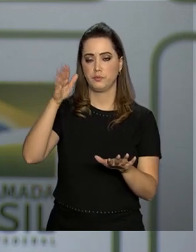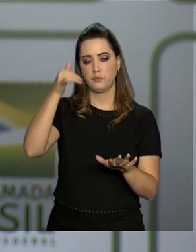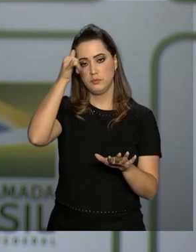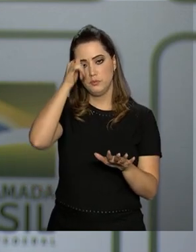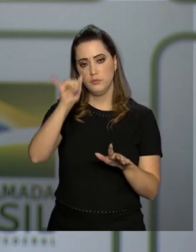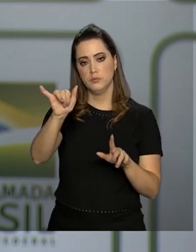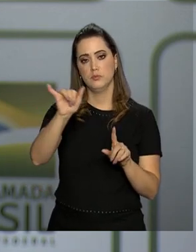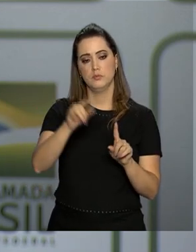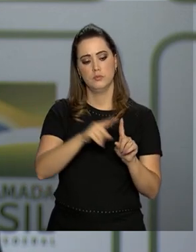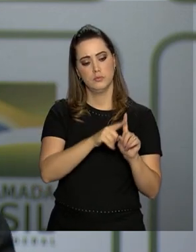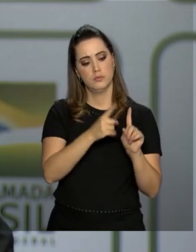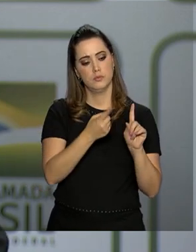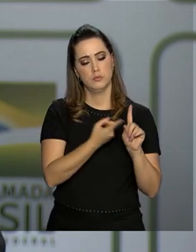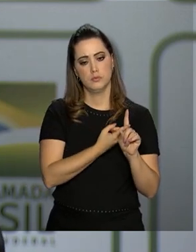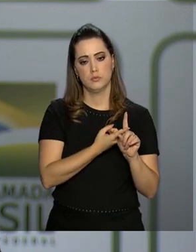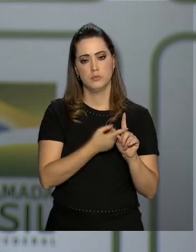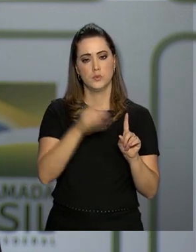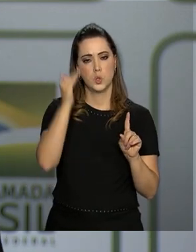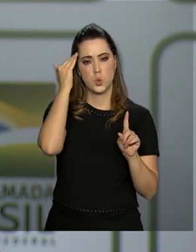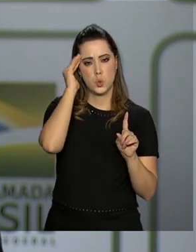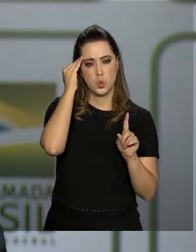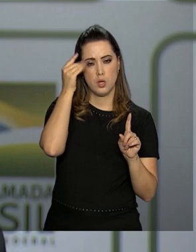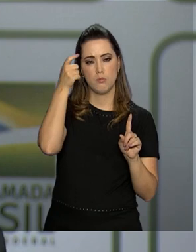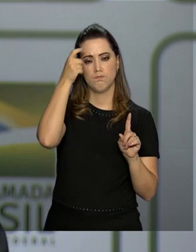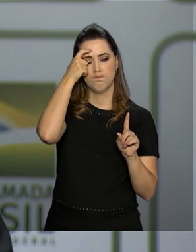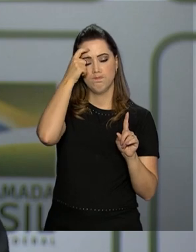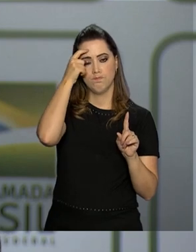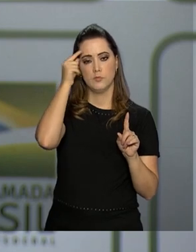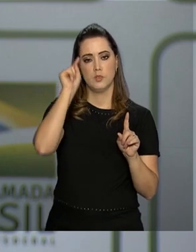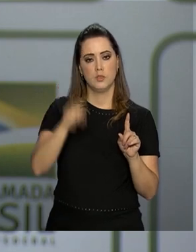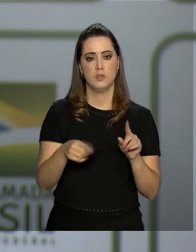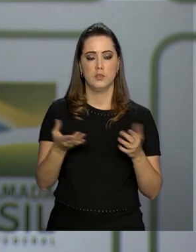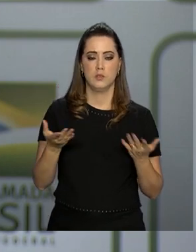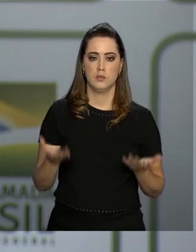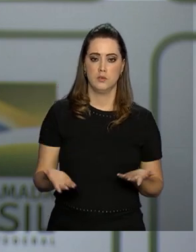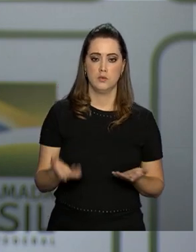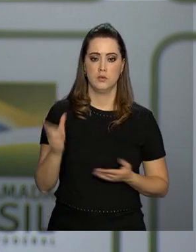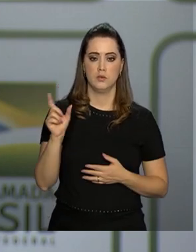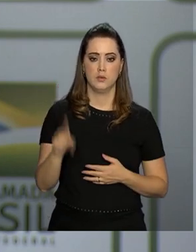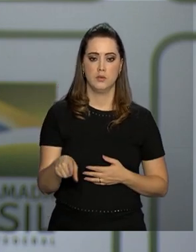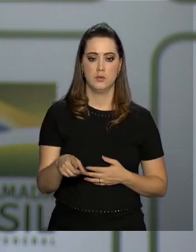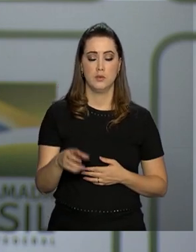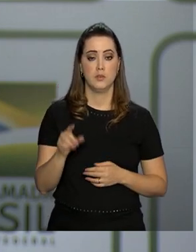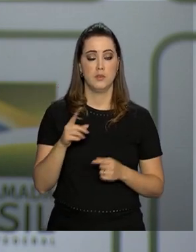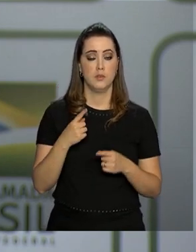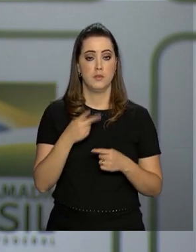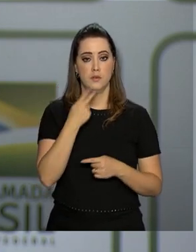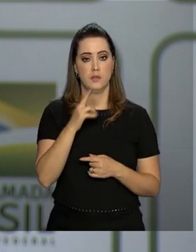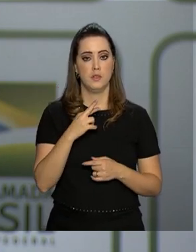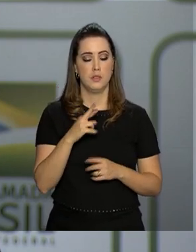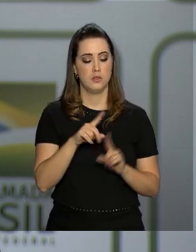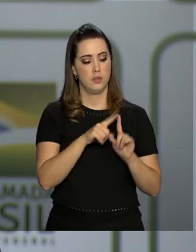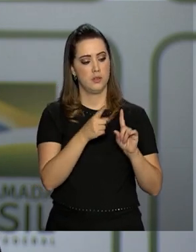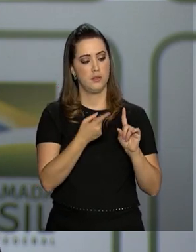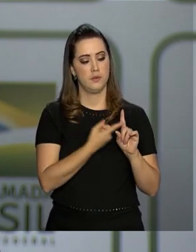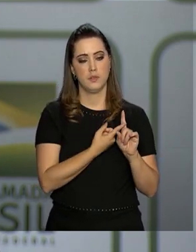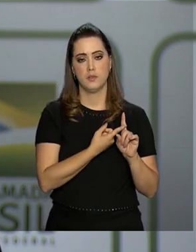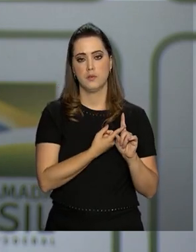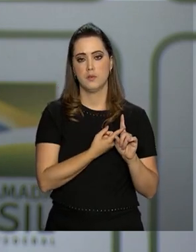de Consciência, enfim, a respeito da gravidez